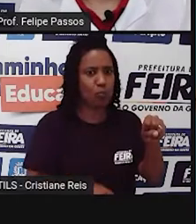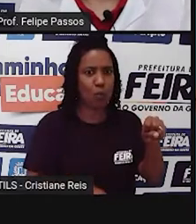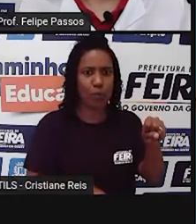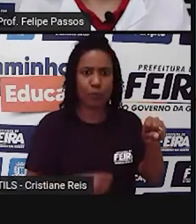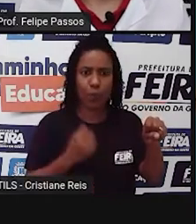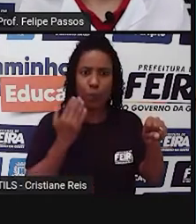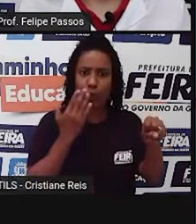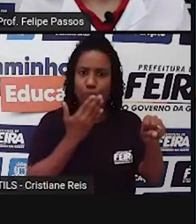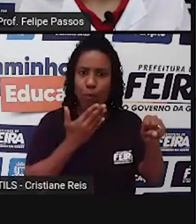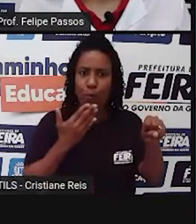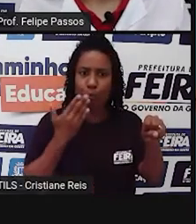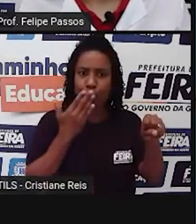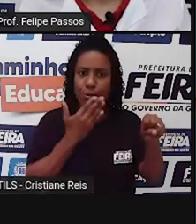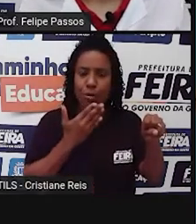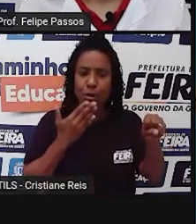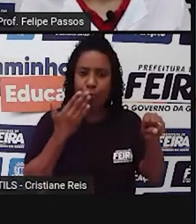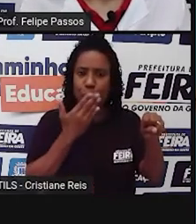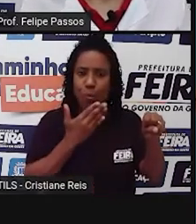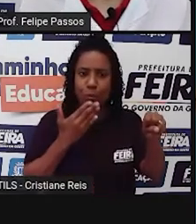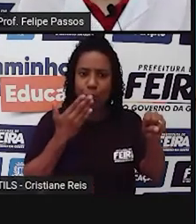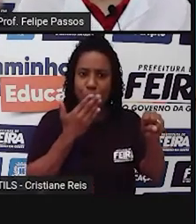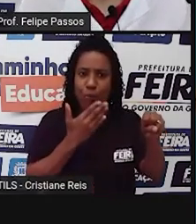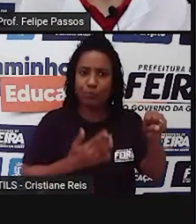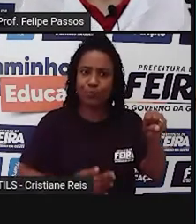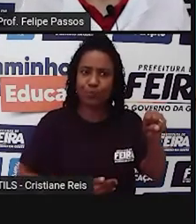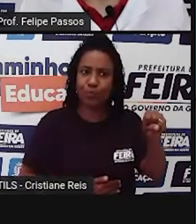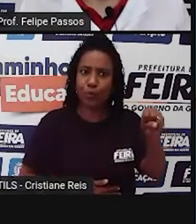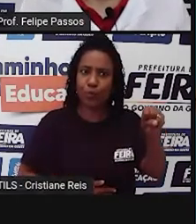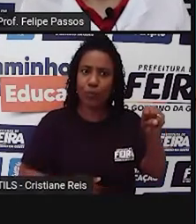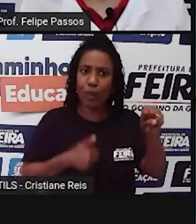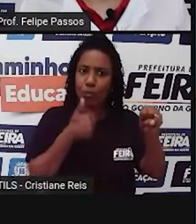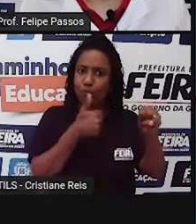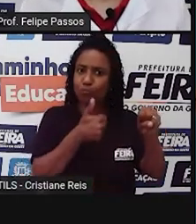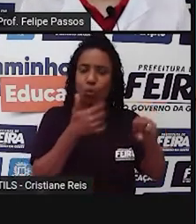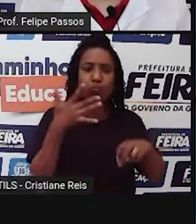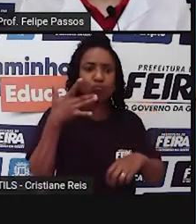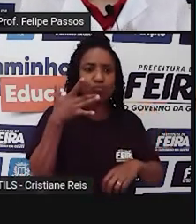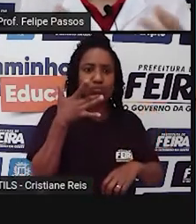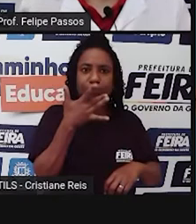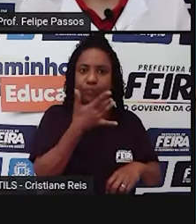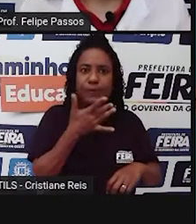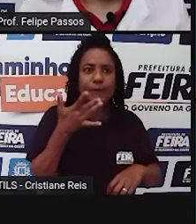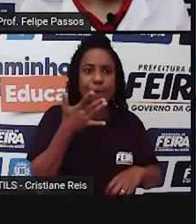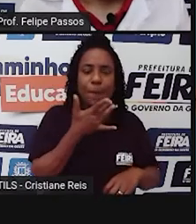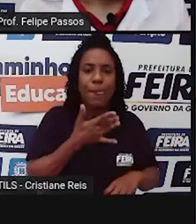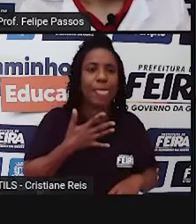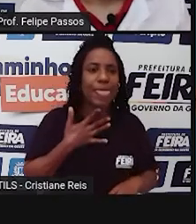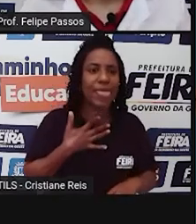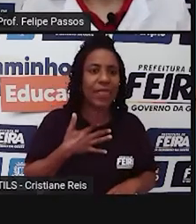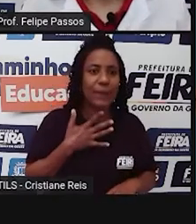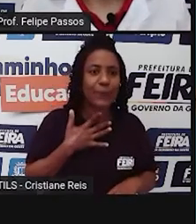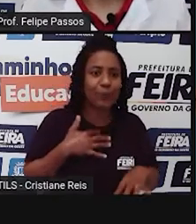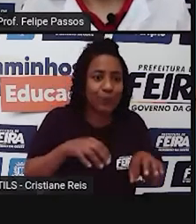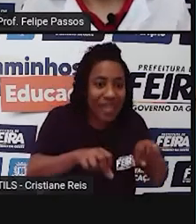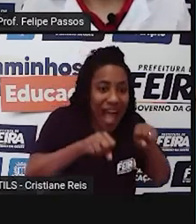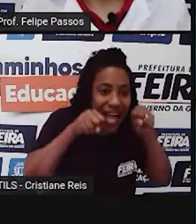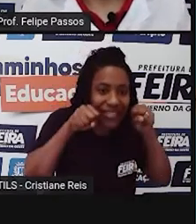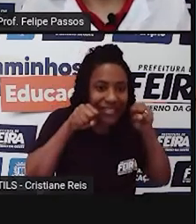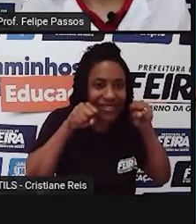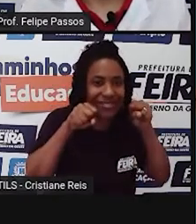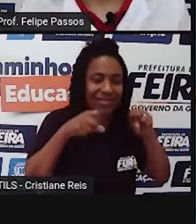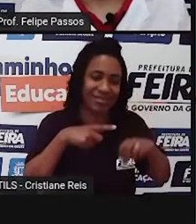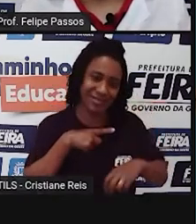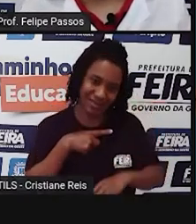ela não dava mais dor de barriga, ela dava mais energia, Era mais saborosa. Então, o ser humano